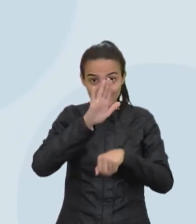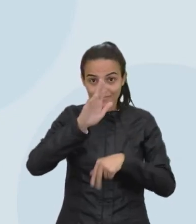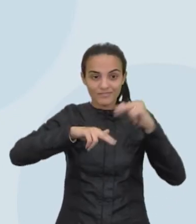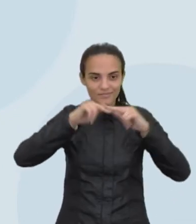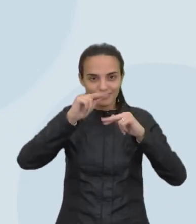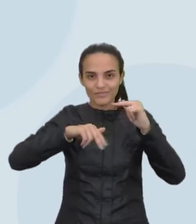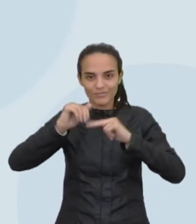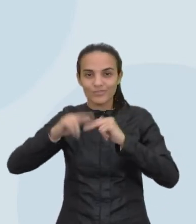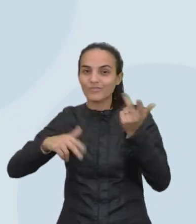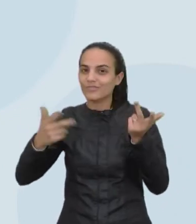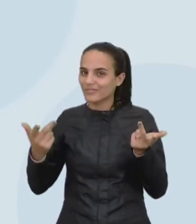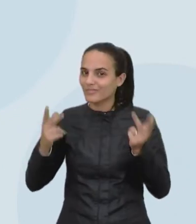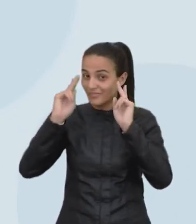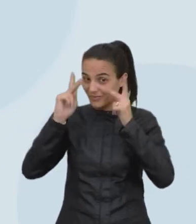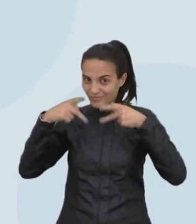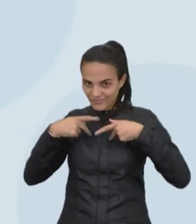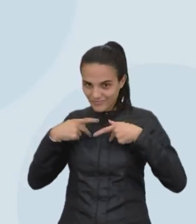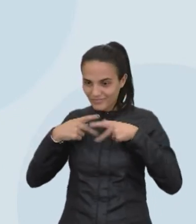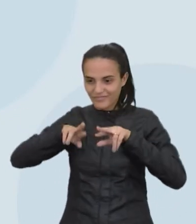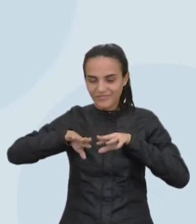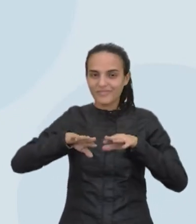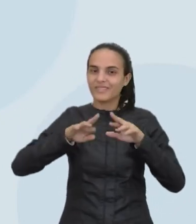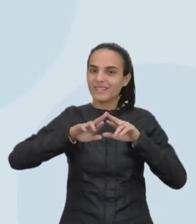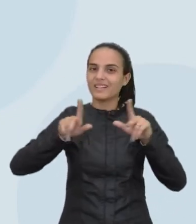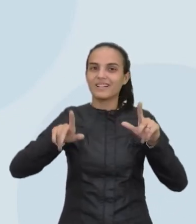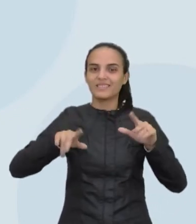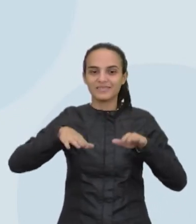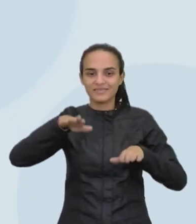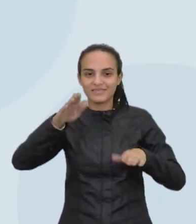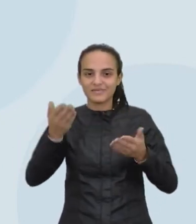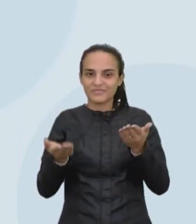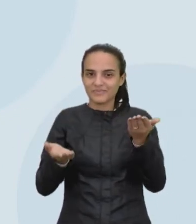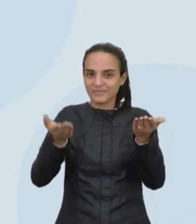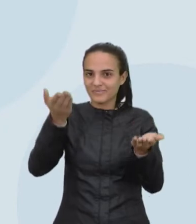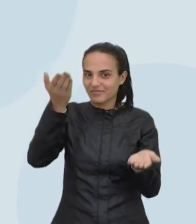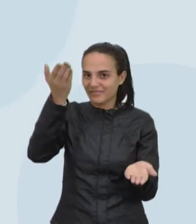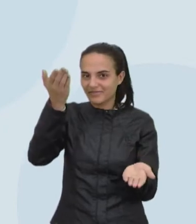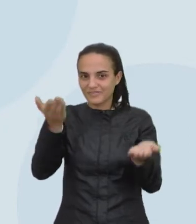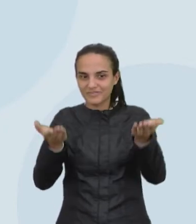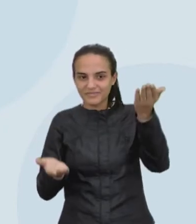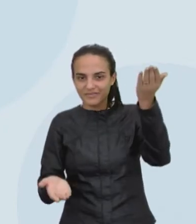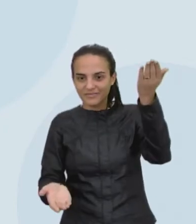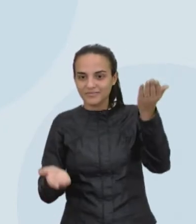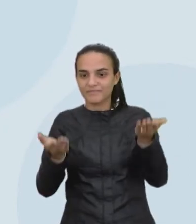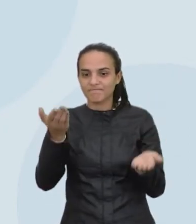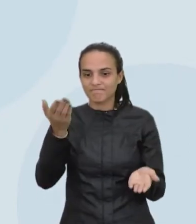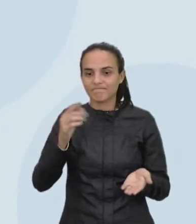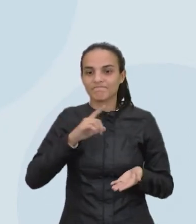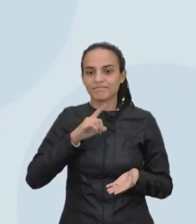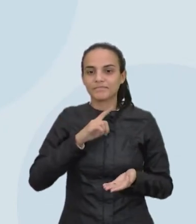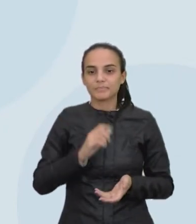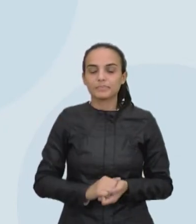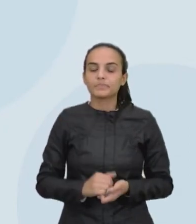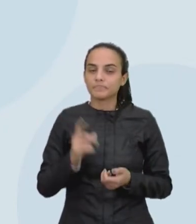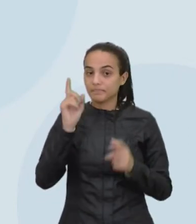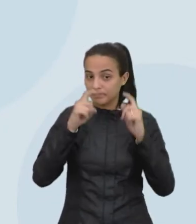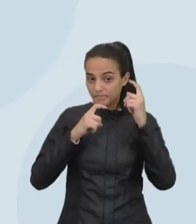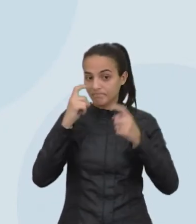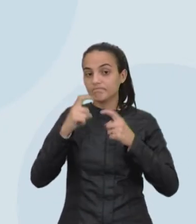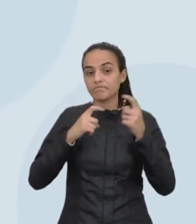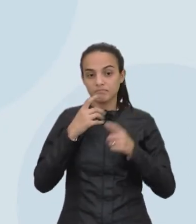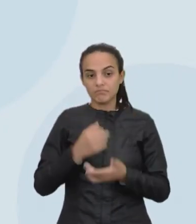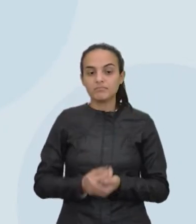objeto do que gente, né, em peso. É preocupante, né. Muito preocupante. E aí, justamente, a gente